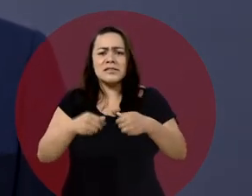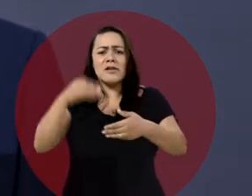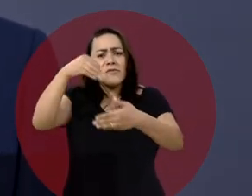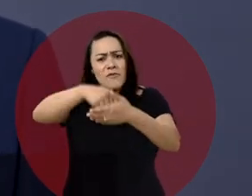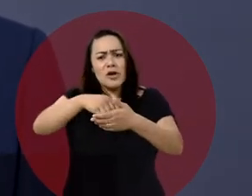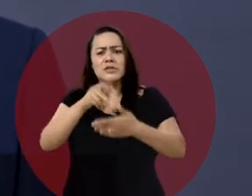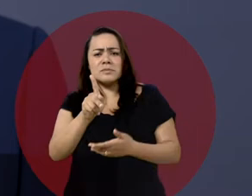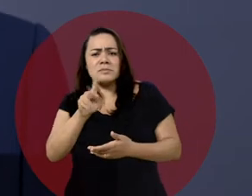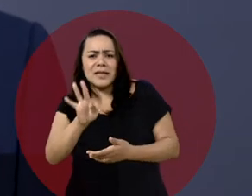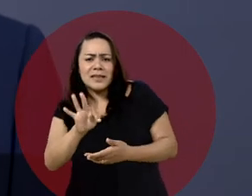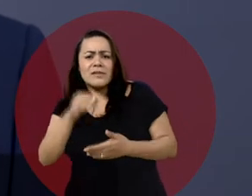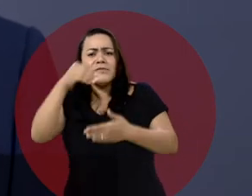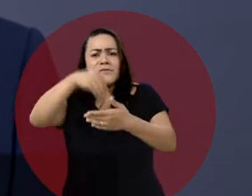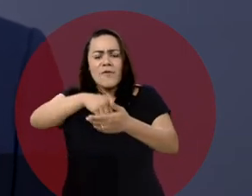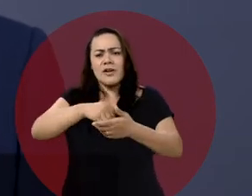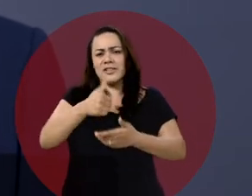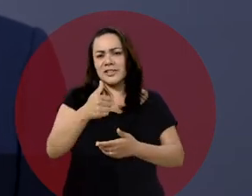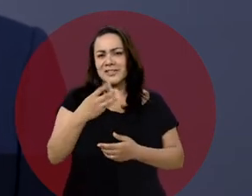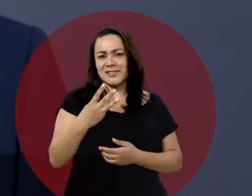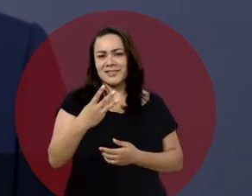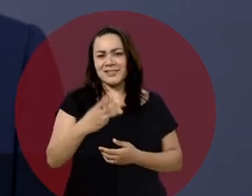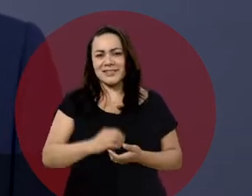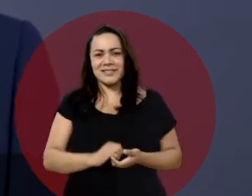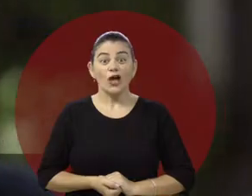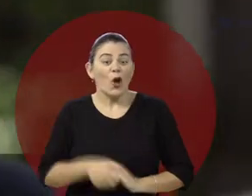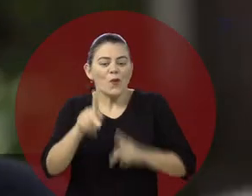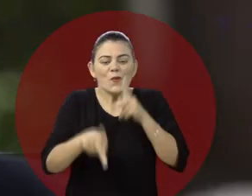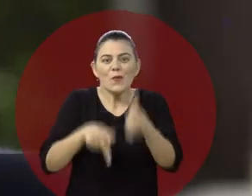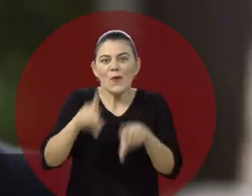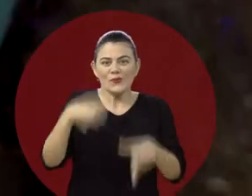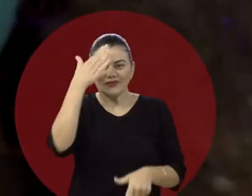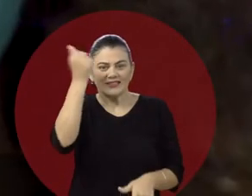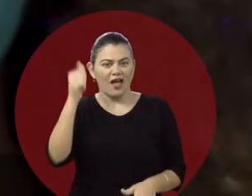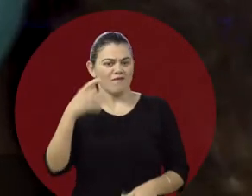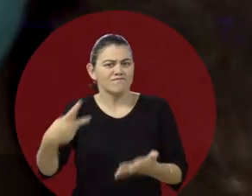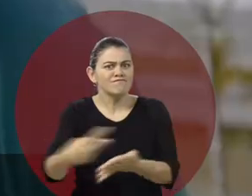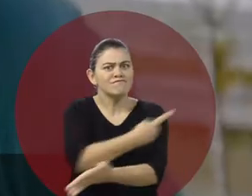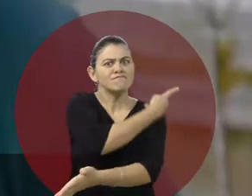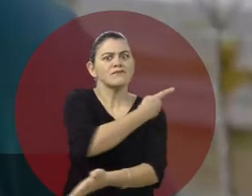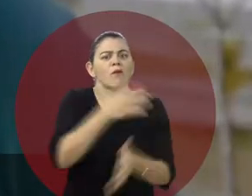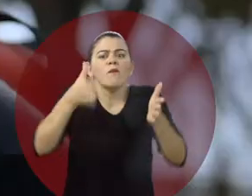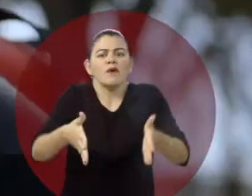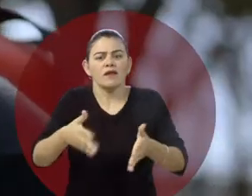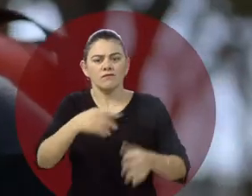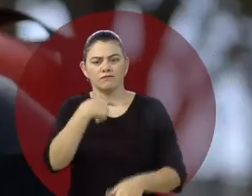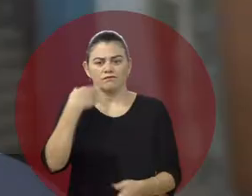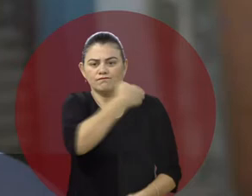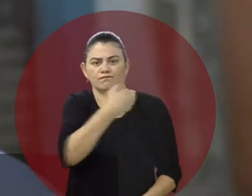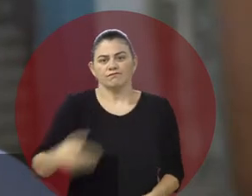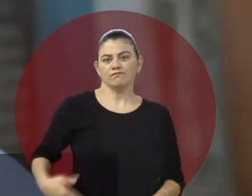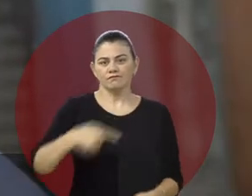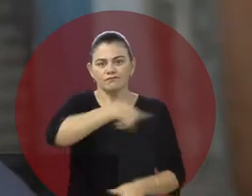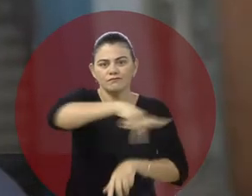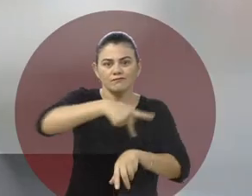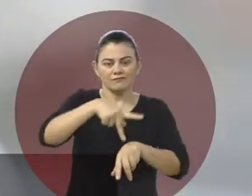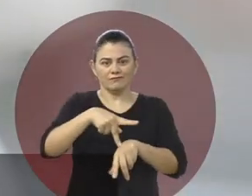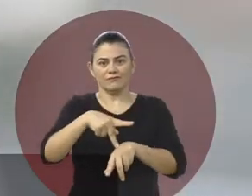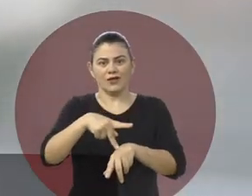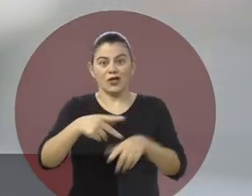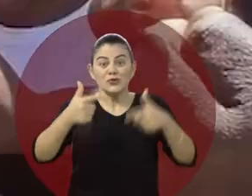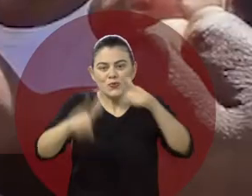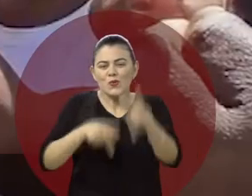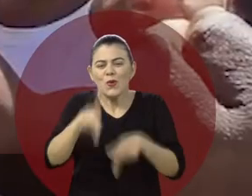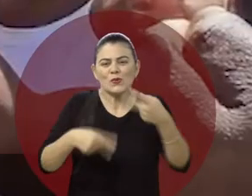Trabalhadores. Vote Antônio Machado. Vote 13. O povo sabe o que aconteceu no período que nós governamos esse país. Esse